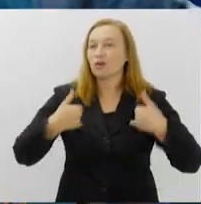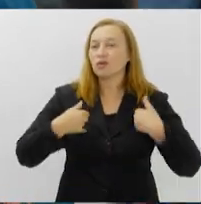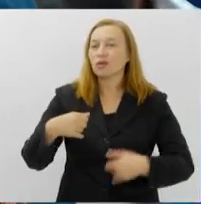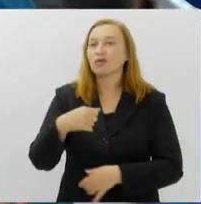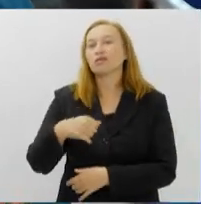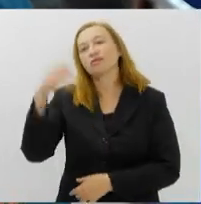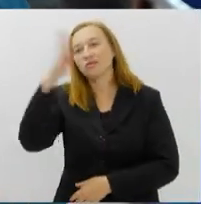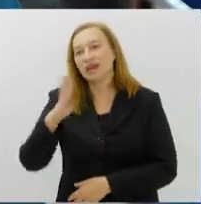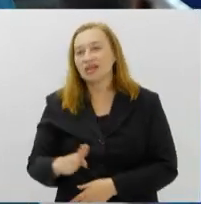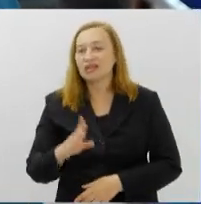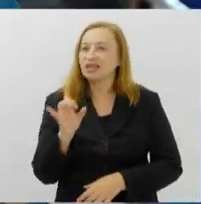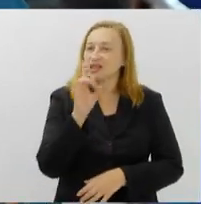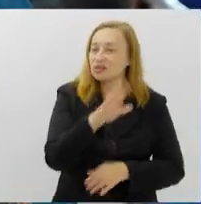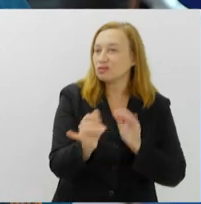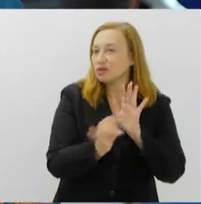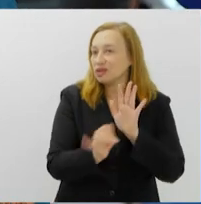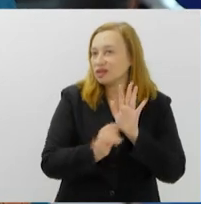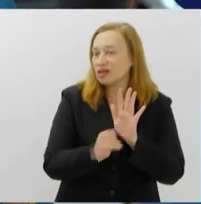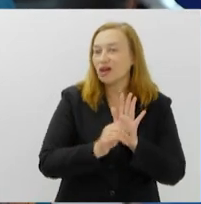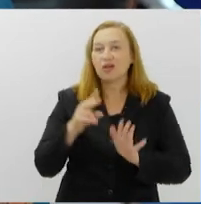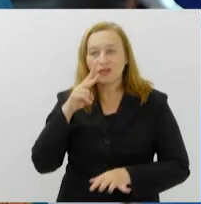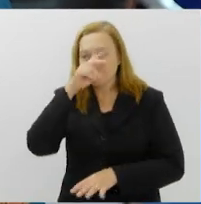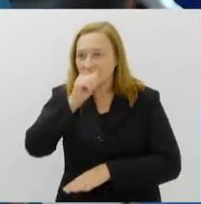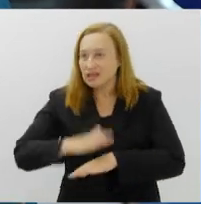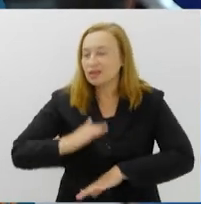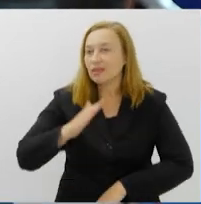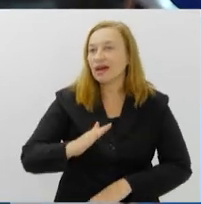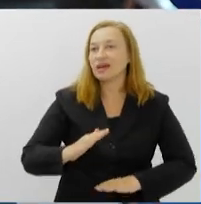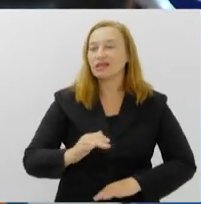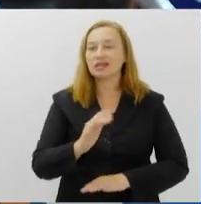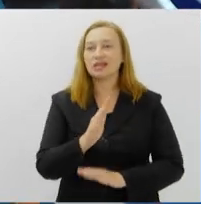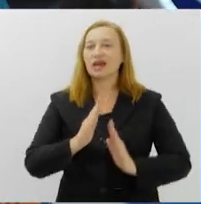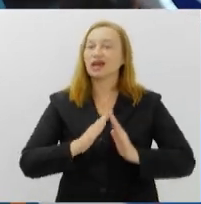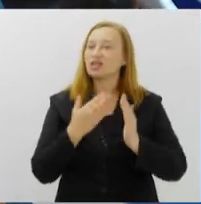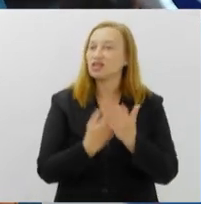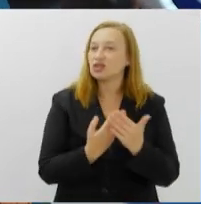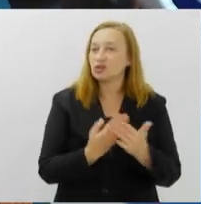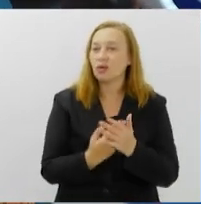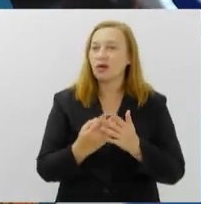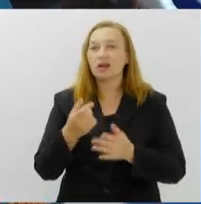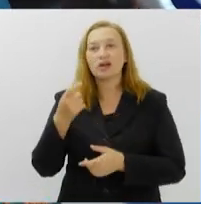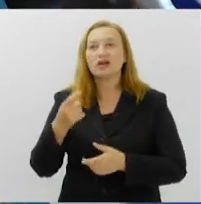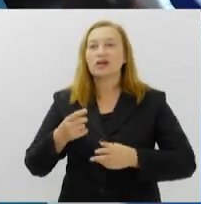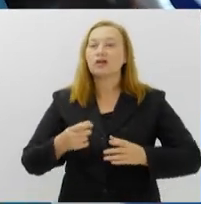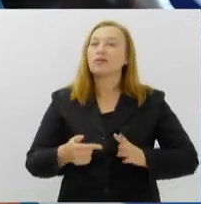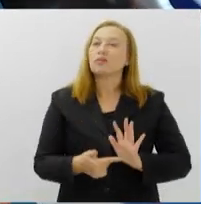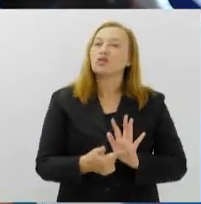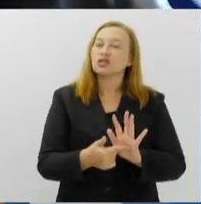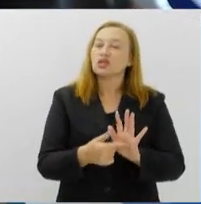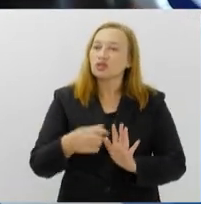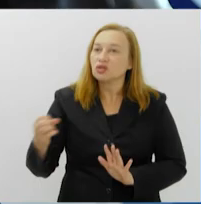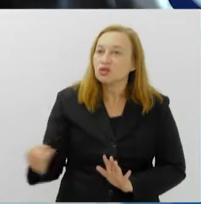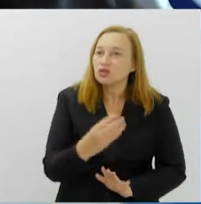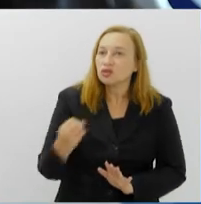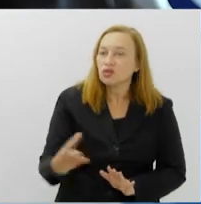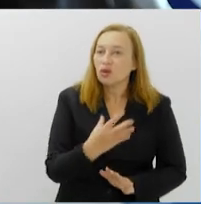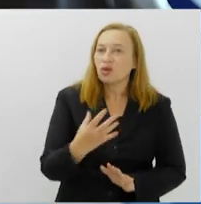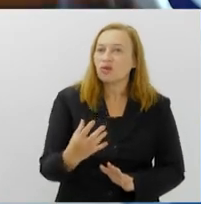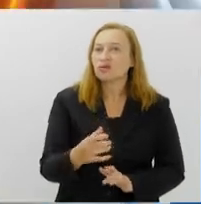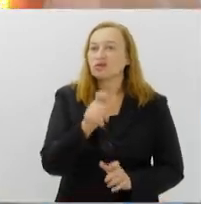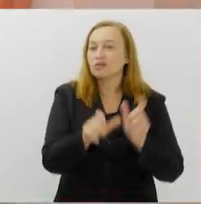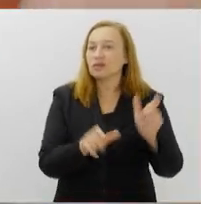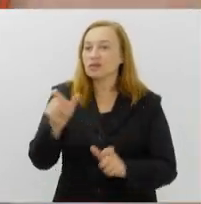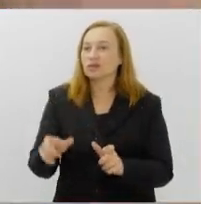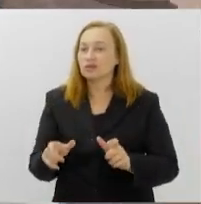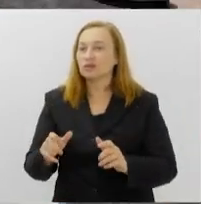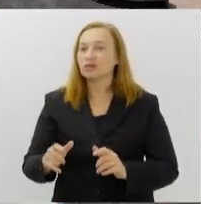nesse último edital, nós fortalecemos ainda mais o desporto escolar, tendo em mente que a gente vai estar diante de novas revelações do esporte brasileiro.